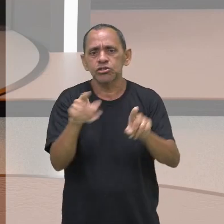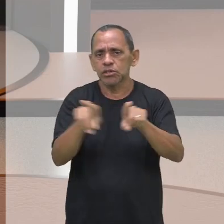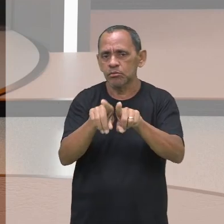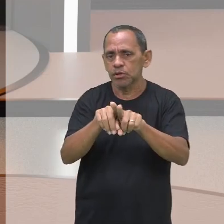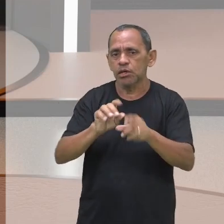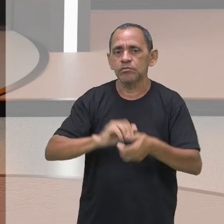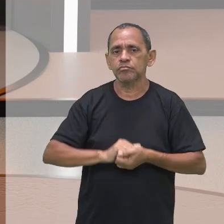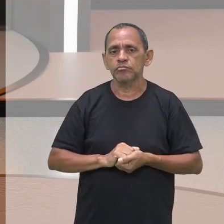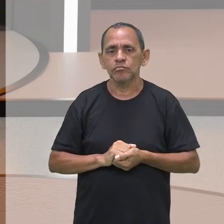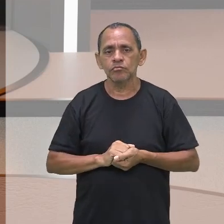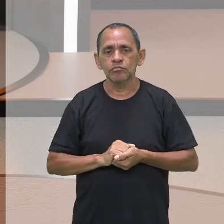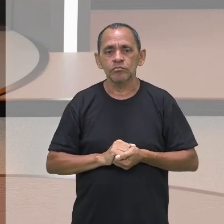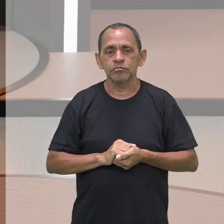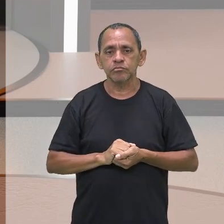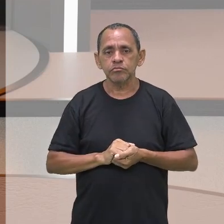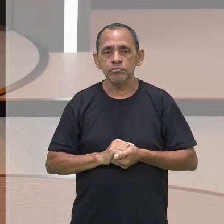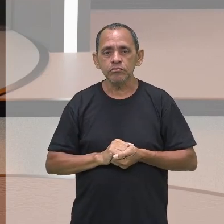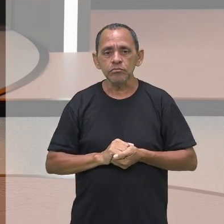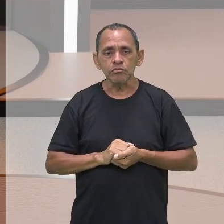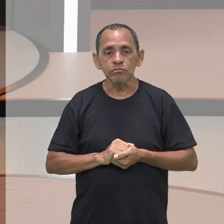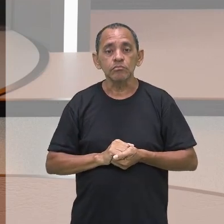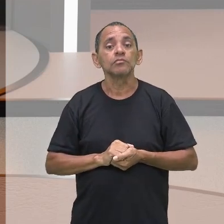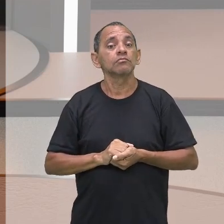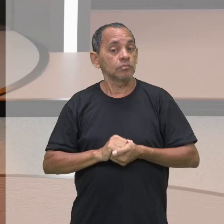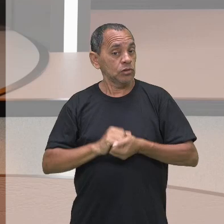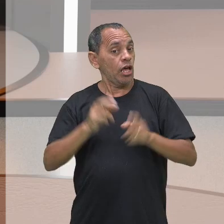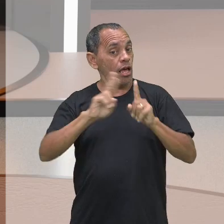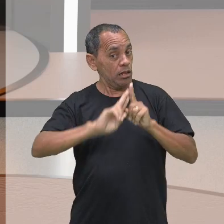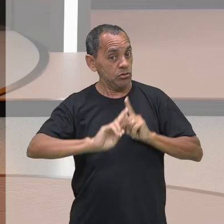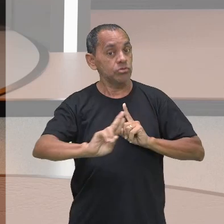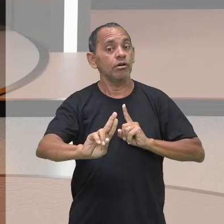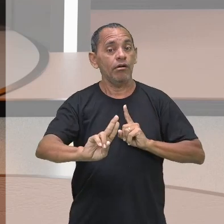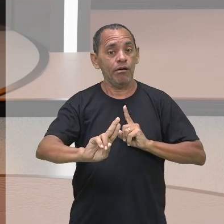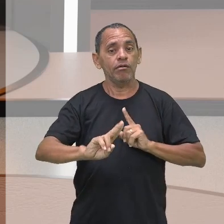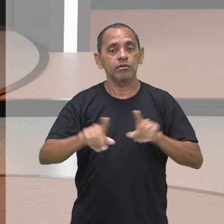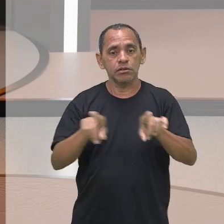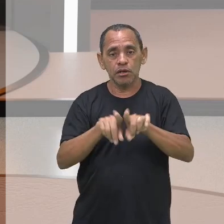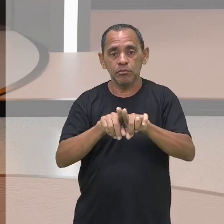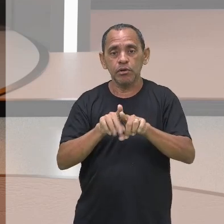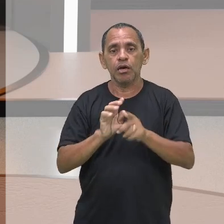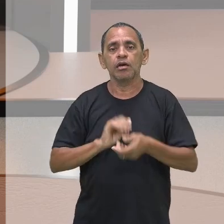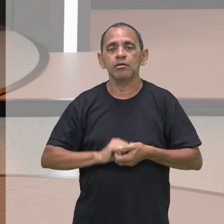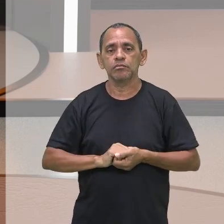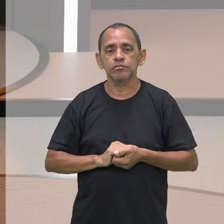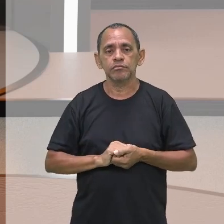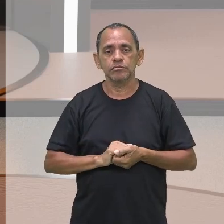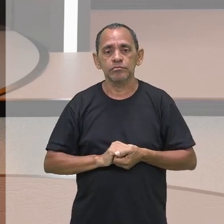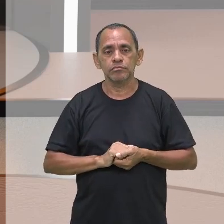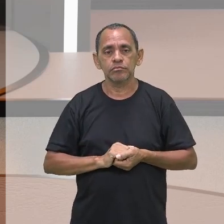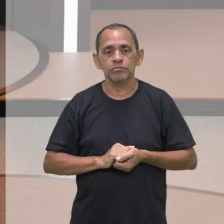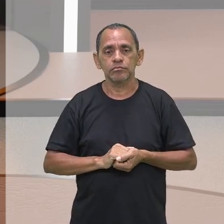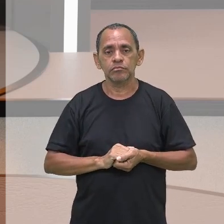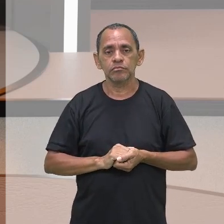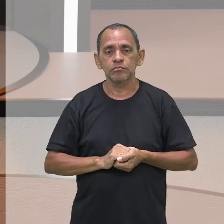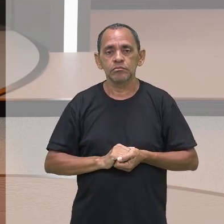A diversidade cultural se apresenta na religião. E a diversidade cultural também vai se apresentar no